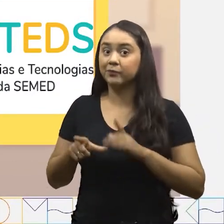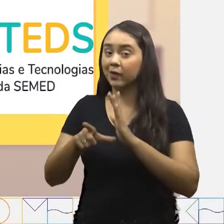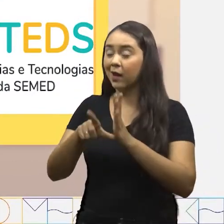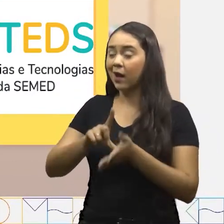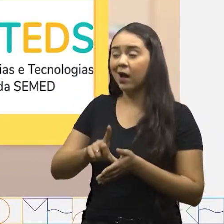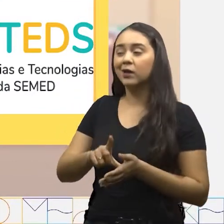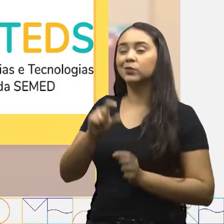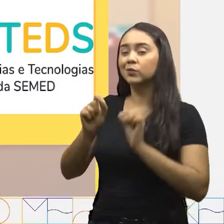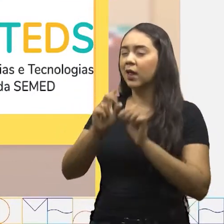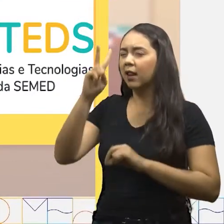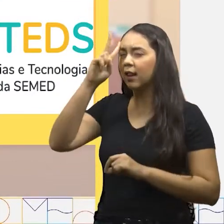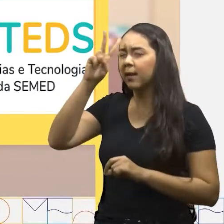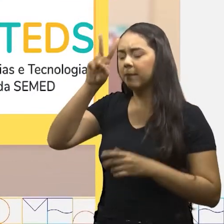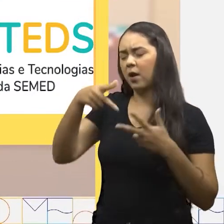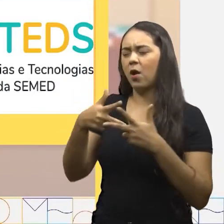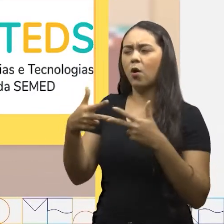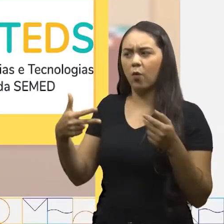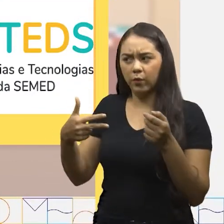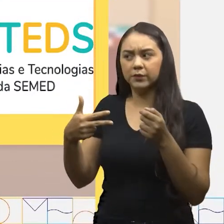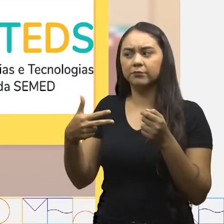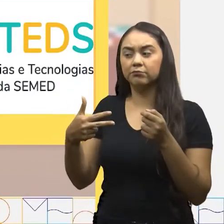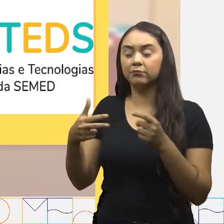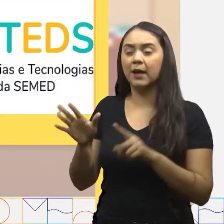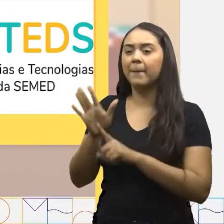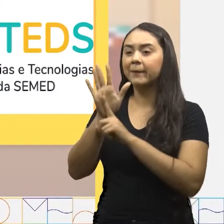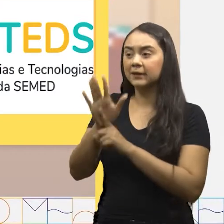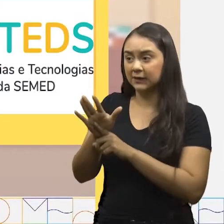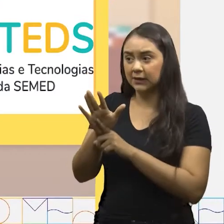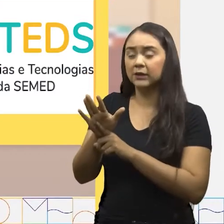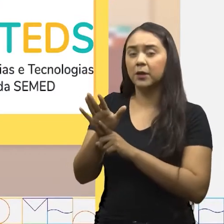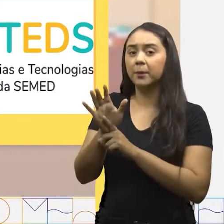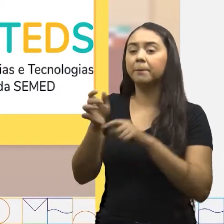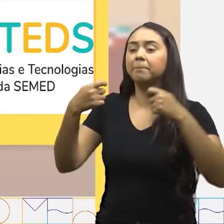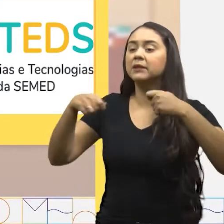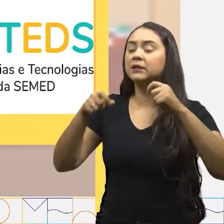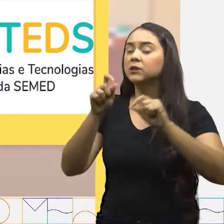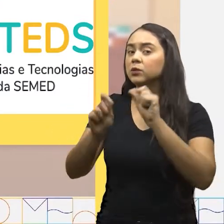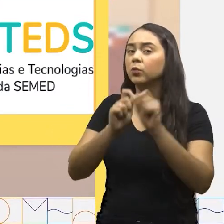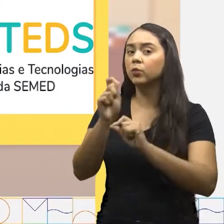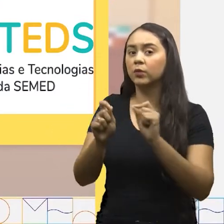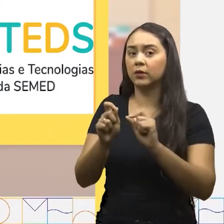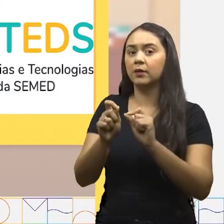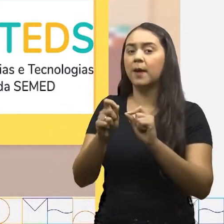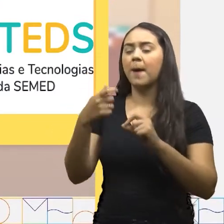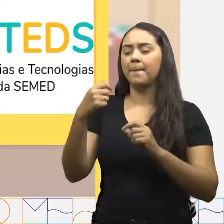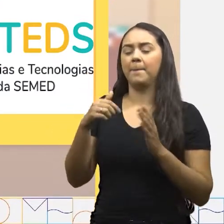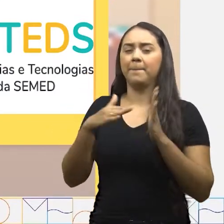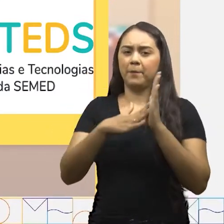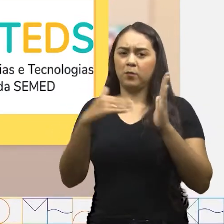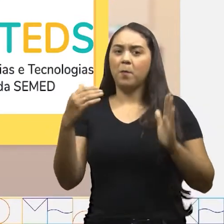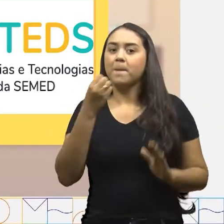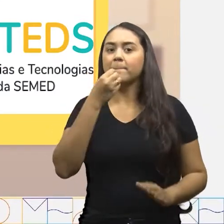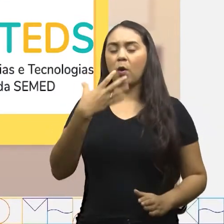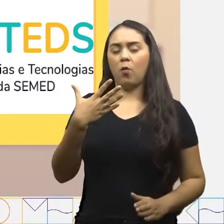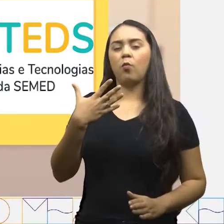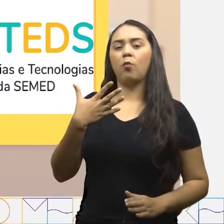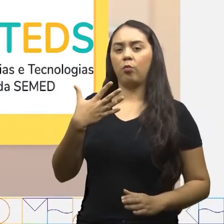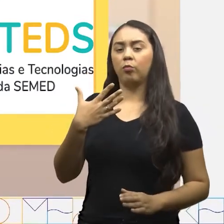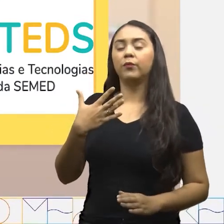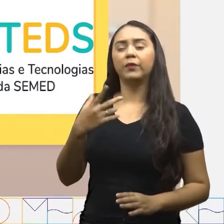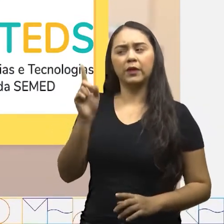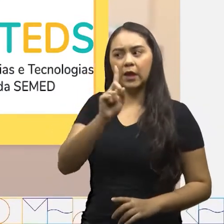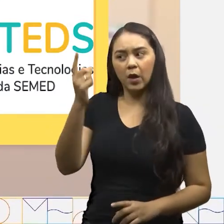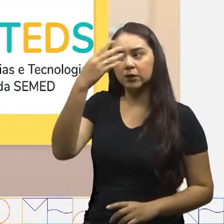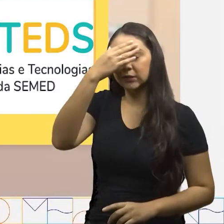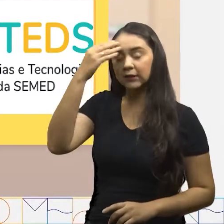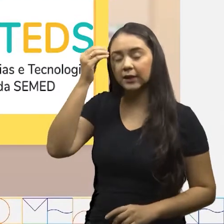quero lembrá-los de algumas coisas! Na apresentação oral, vocês devem ter uma boa entonação da voz,